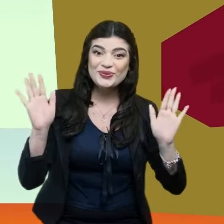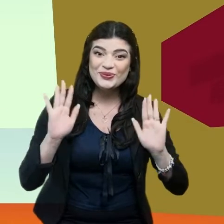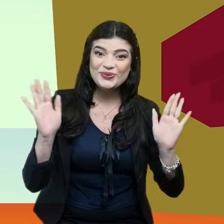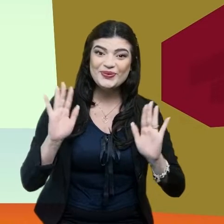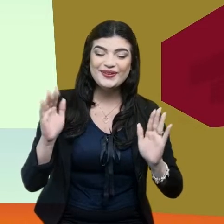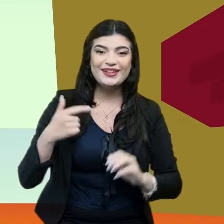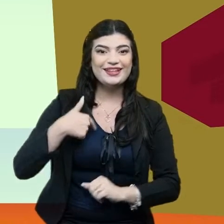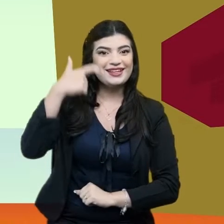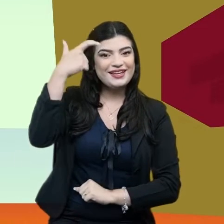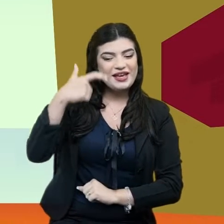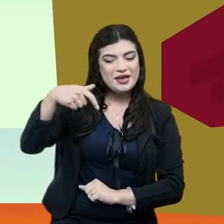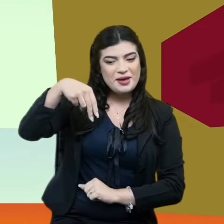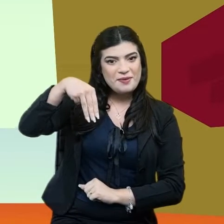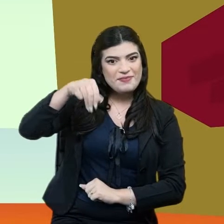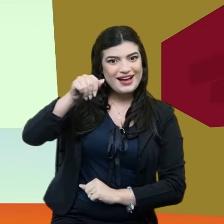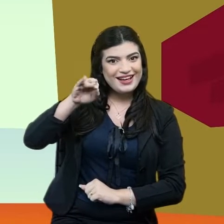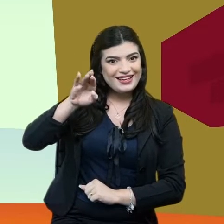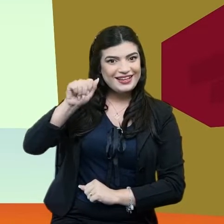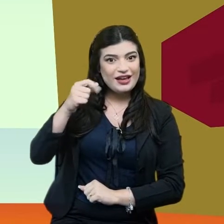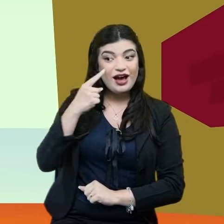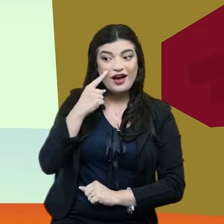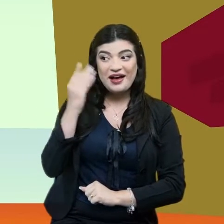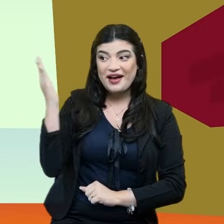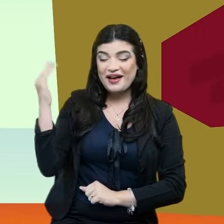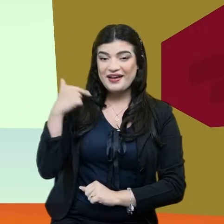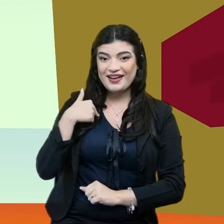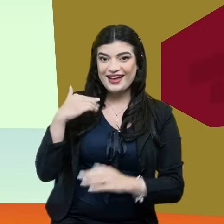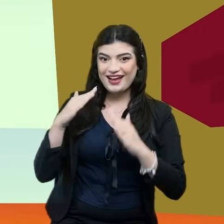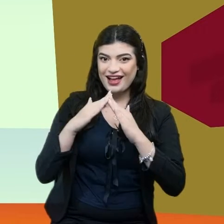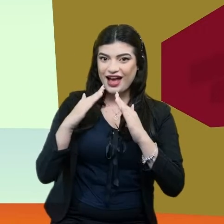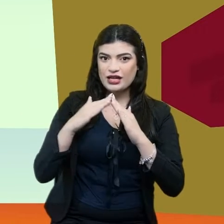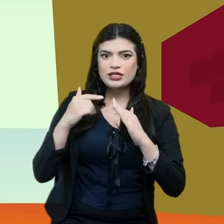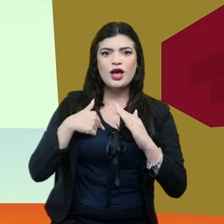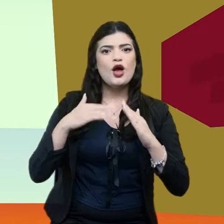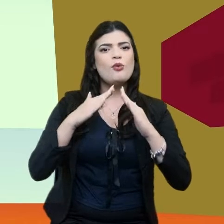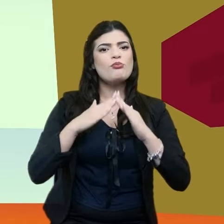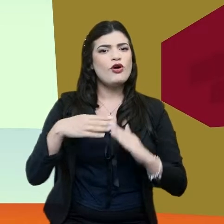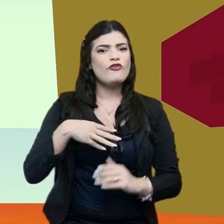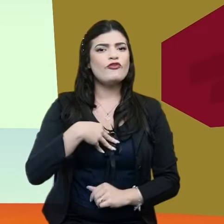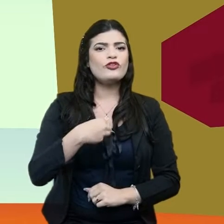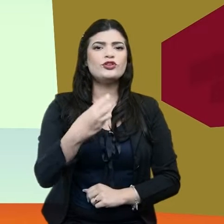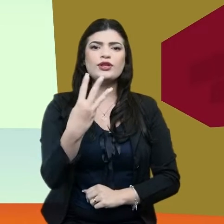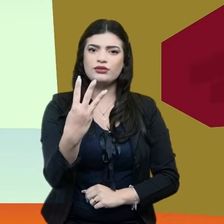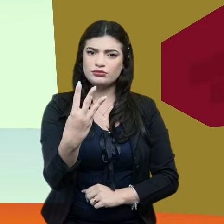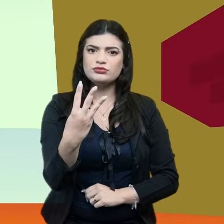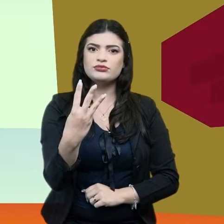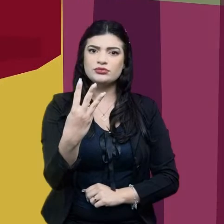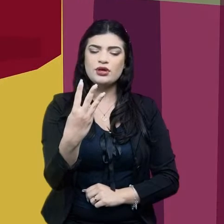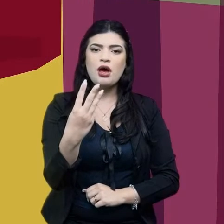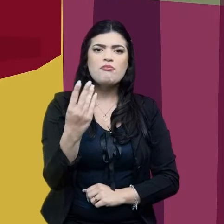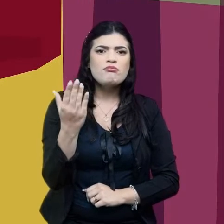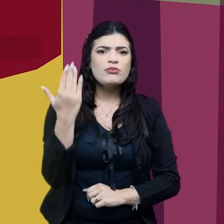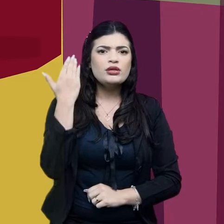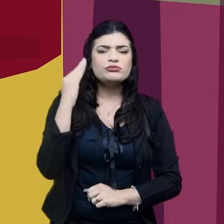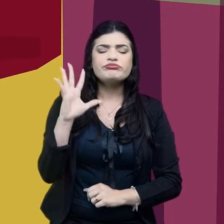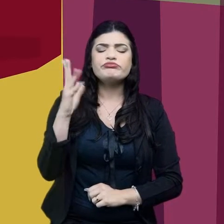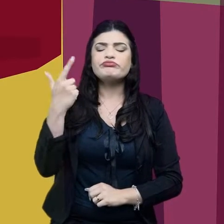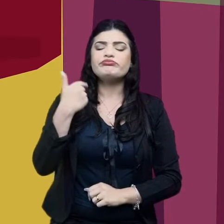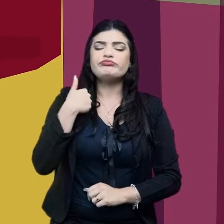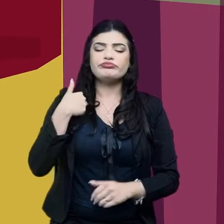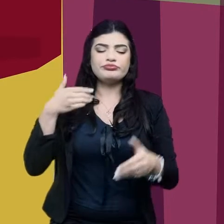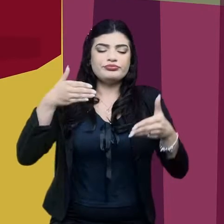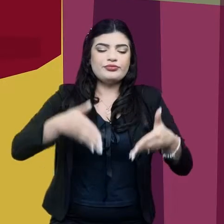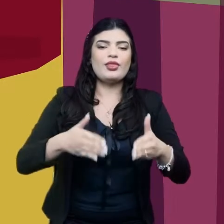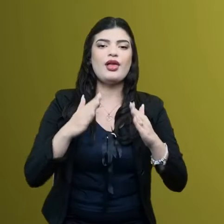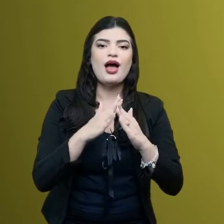Oi, eu sou a Maria e essa é minha casa. Aqui eu moro com meus três filhos. Um dia, quando